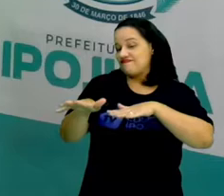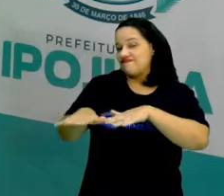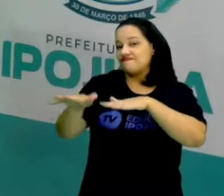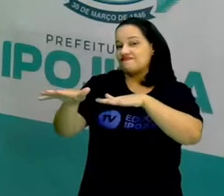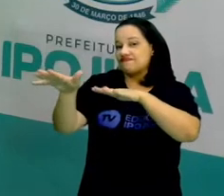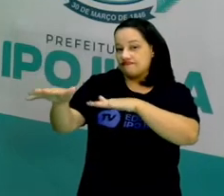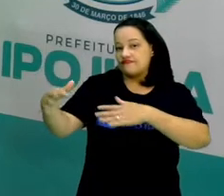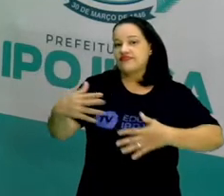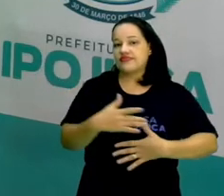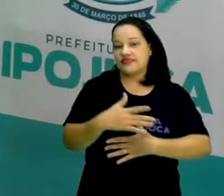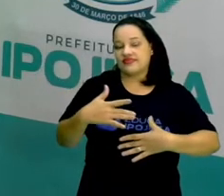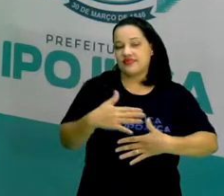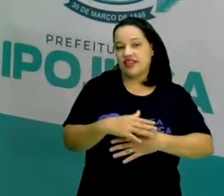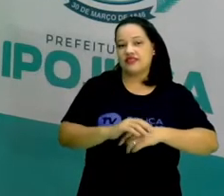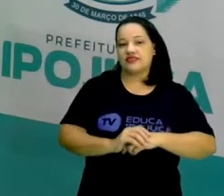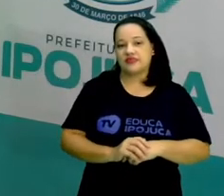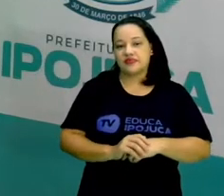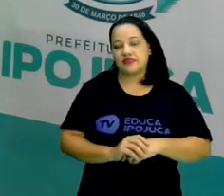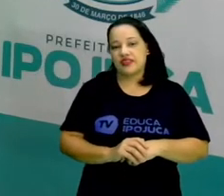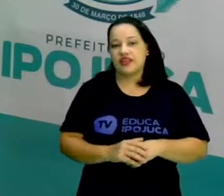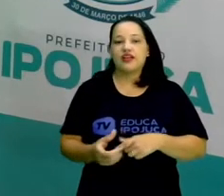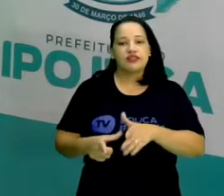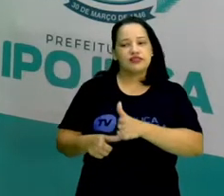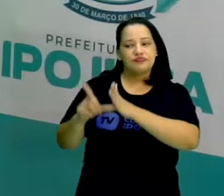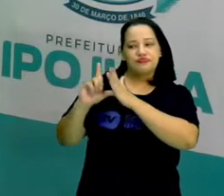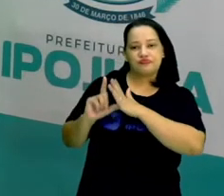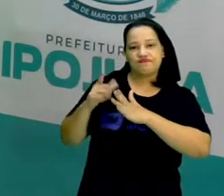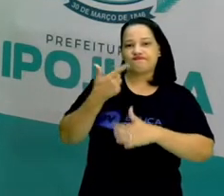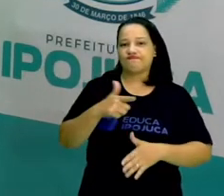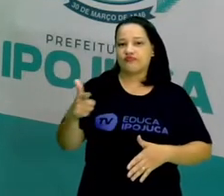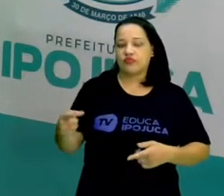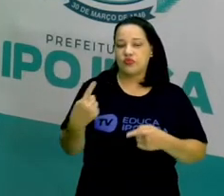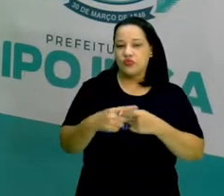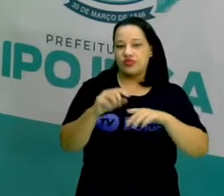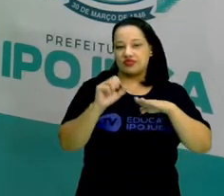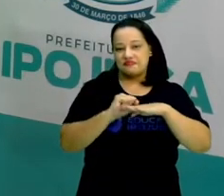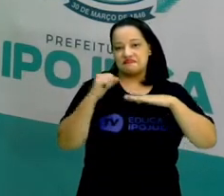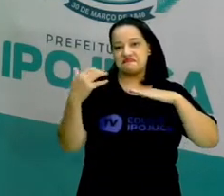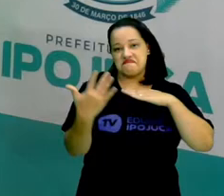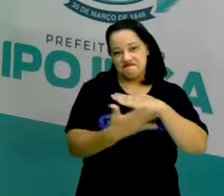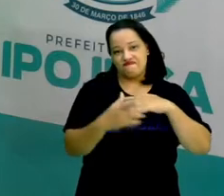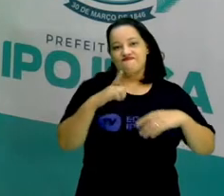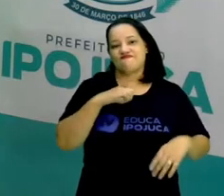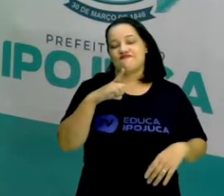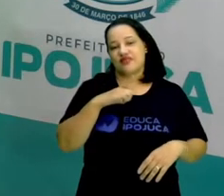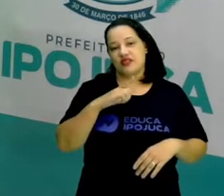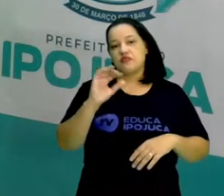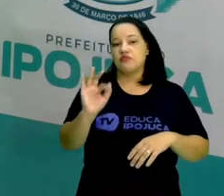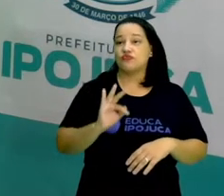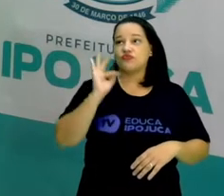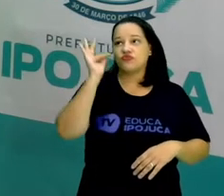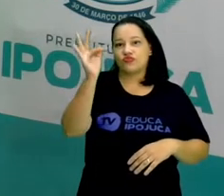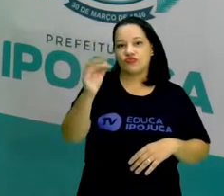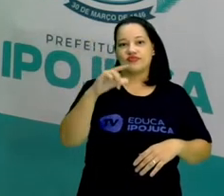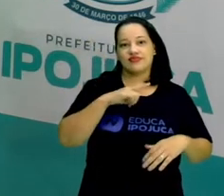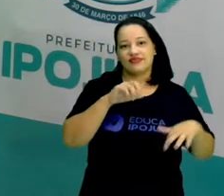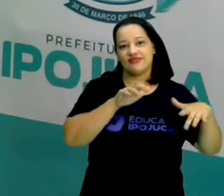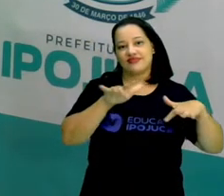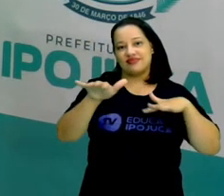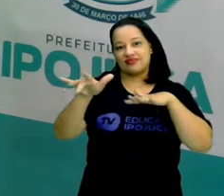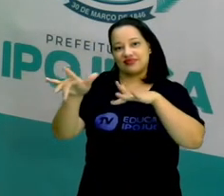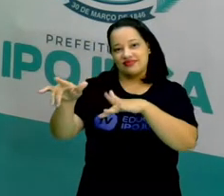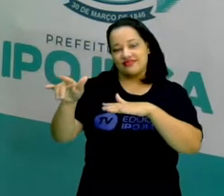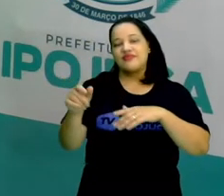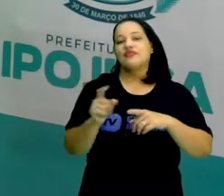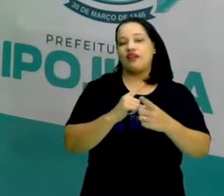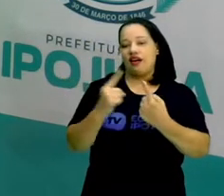Infelizmente, não aconteceu devido à pandemia, mas, em breve, todos se encontrarão na Avenida Central de